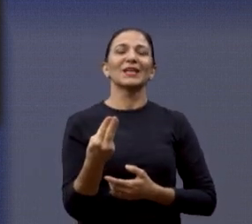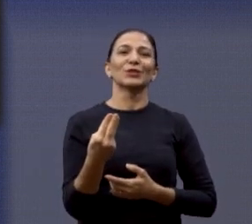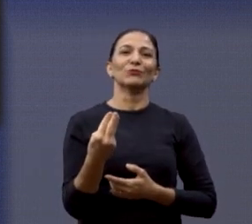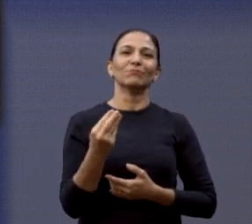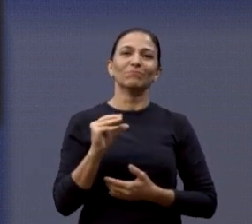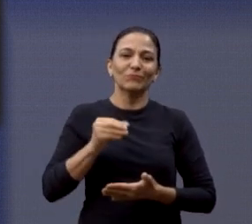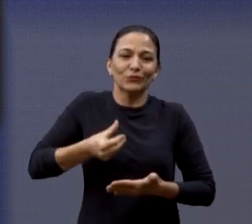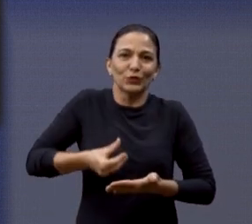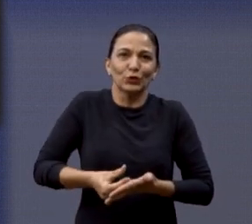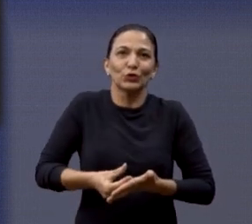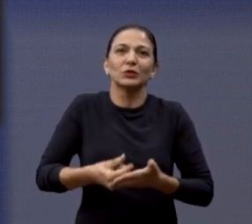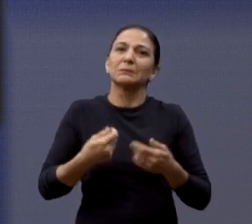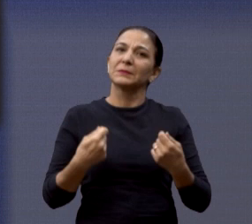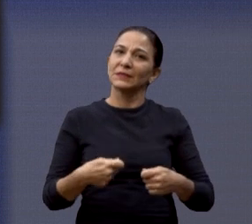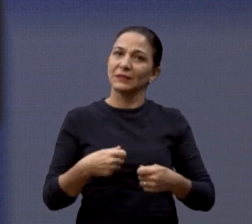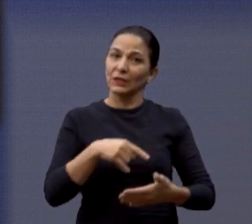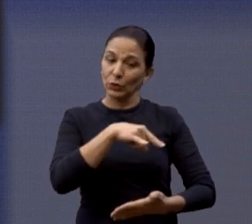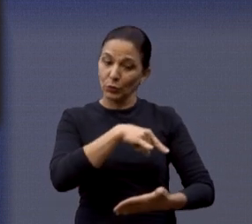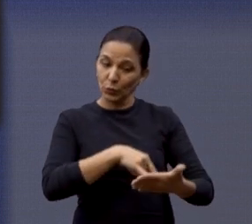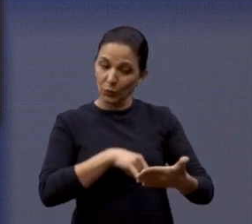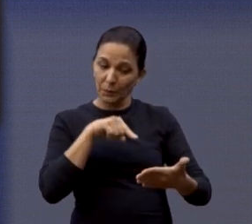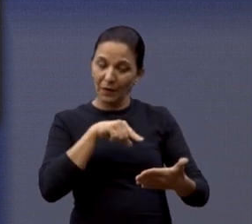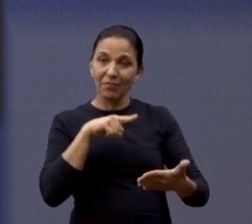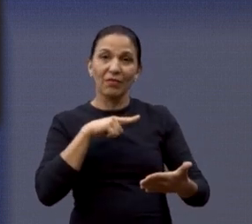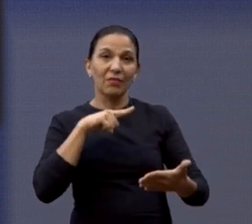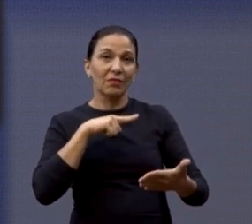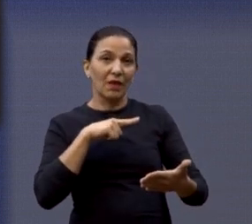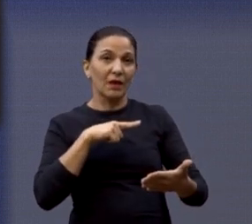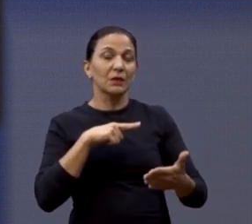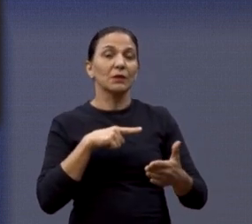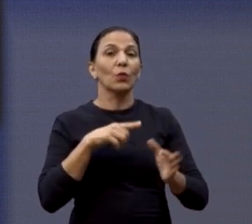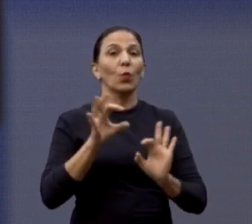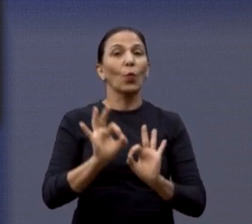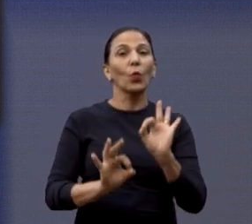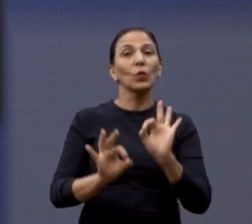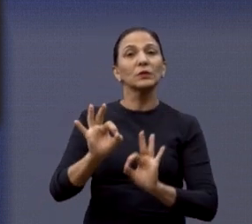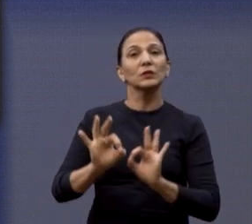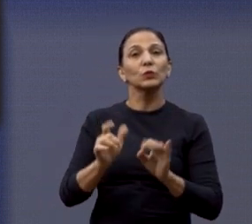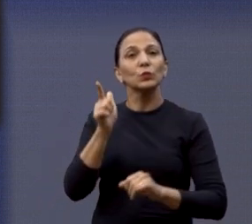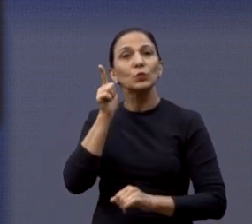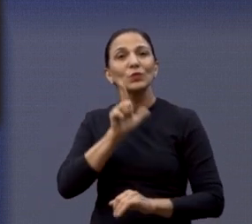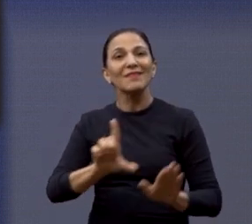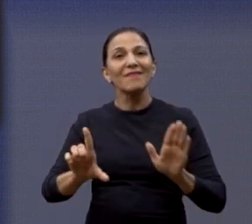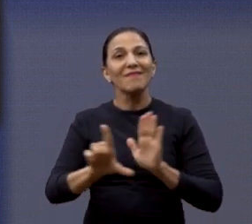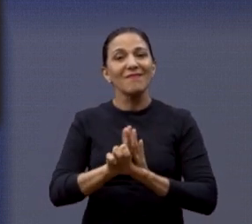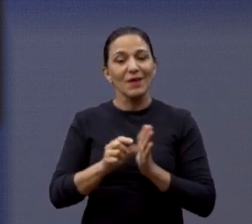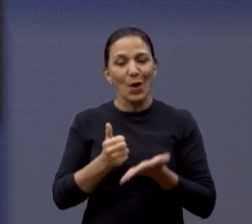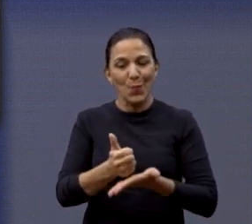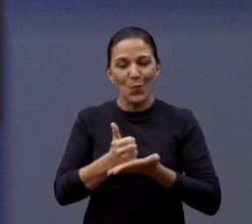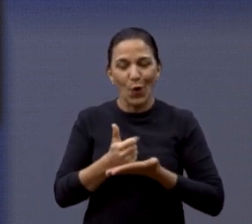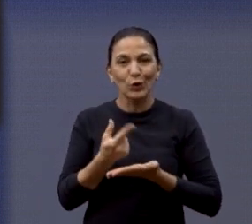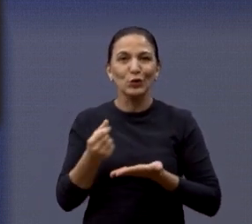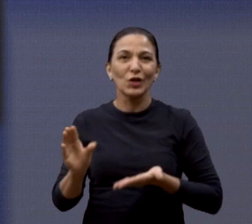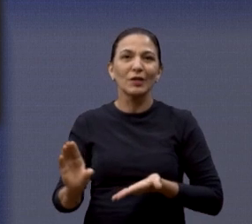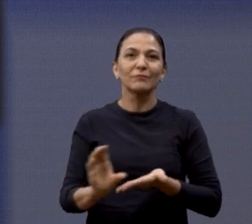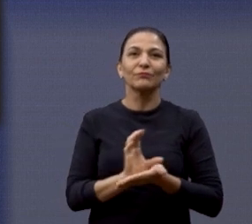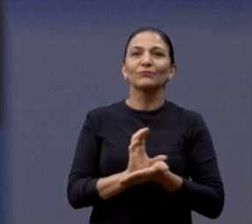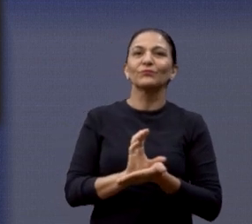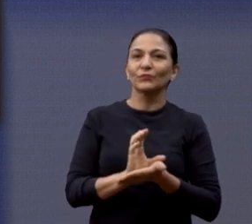se está tombado, tem direito, e o pessoal está se organizando para buscar esse recurso, para fazer